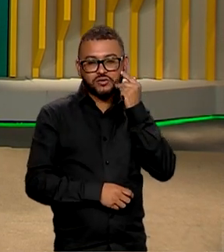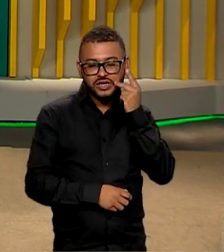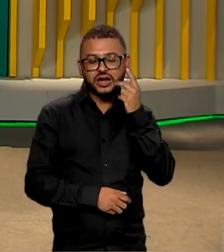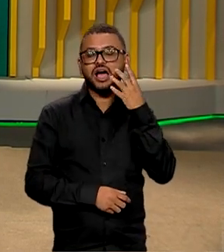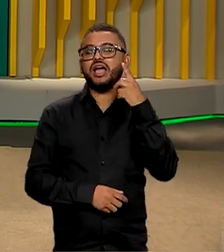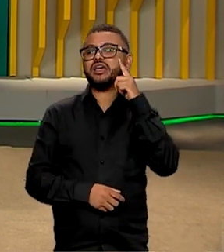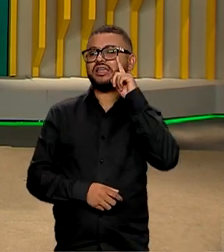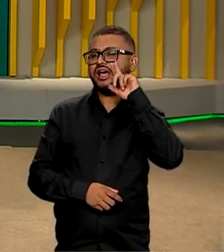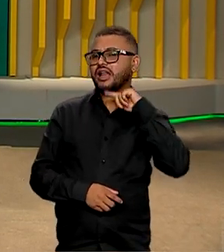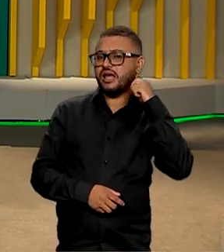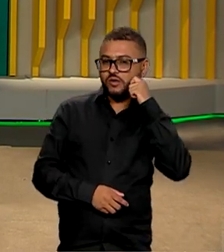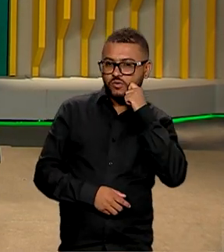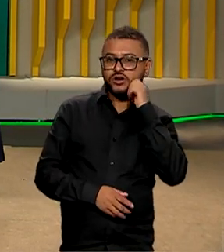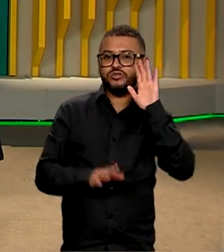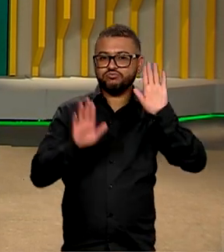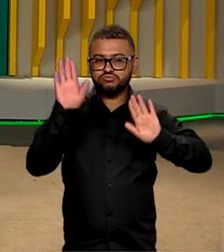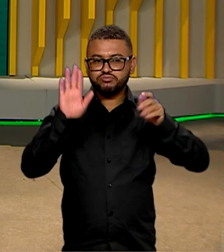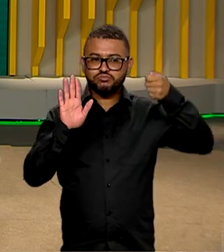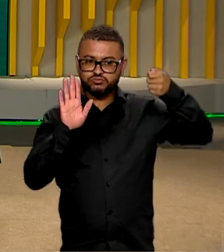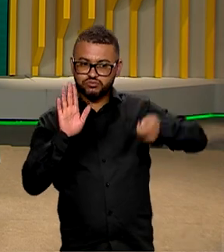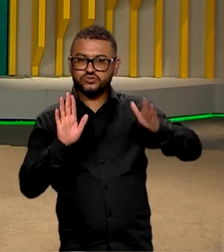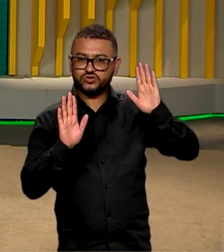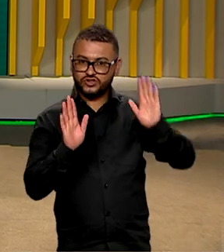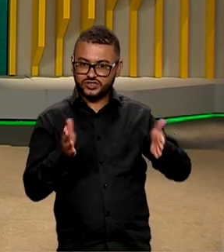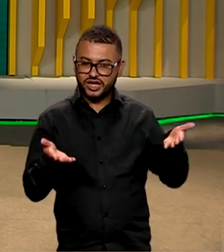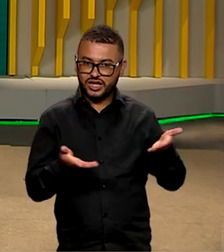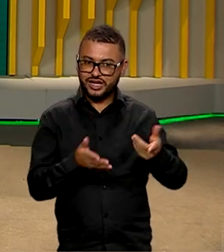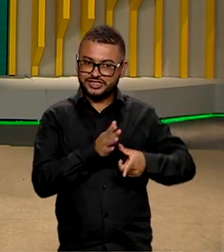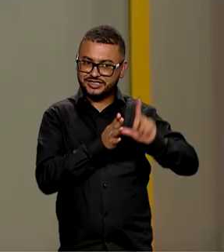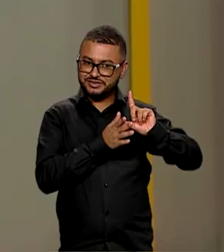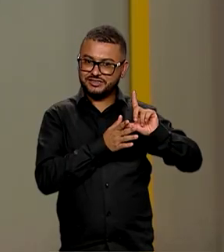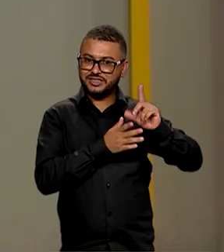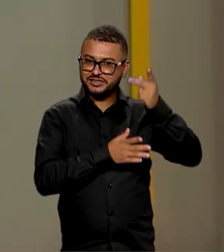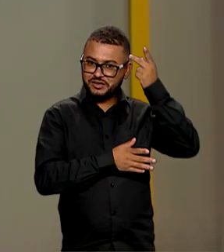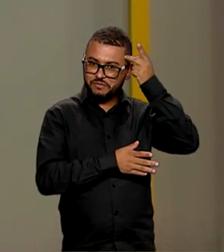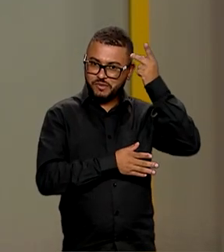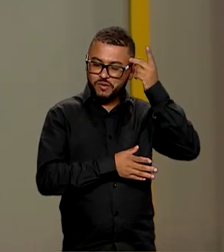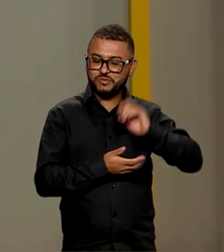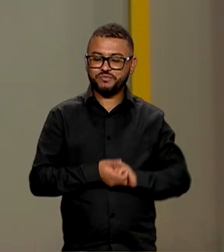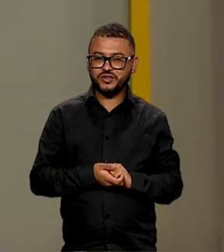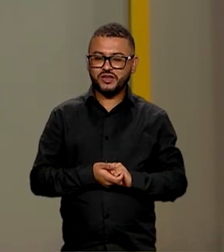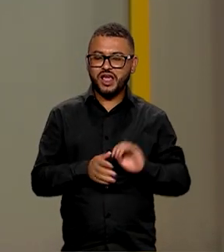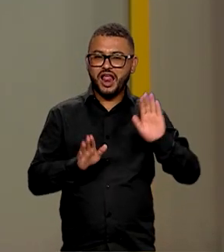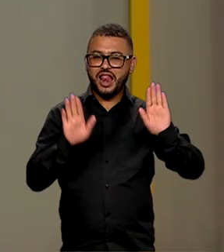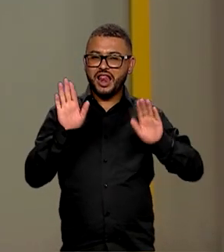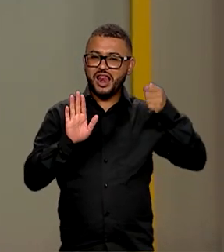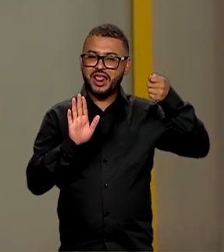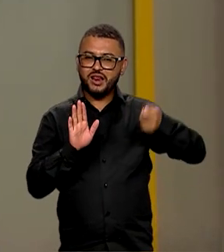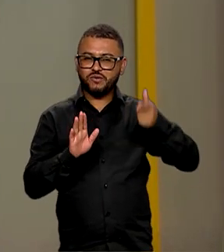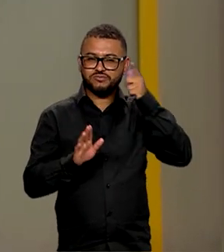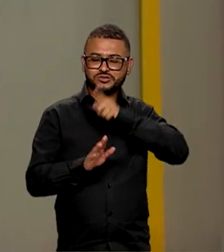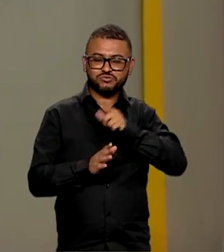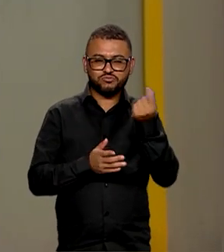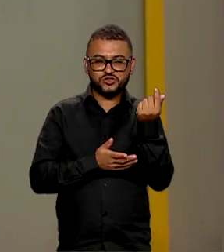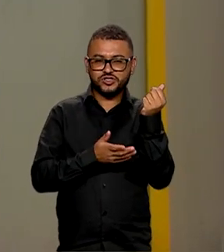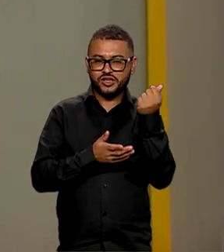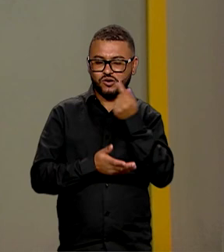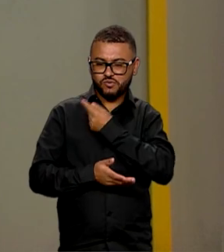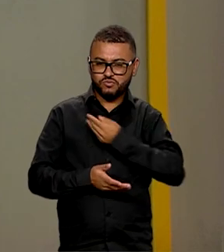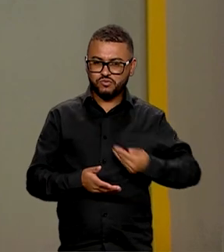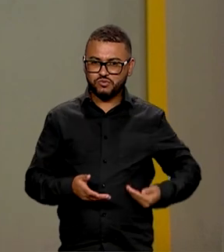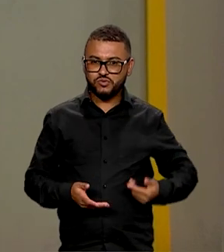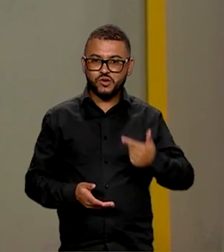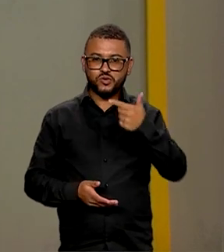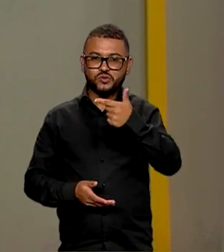nesta sexta-feira na B3, antiga Bolsa de Valores de São Paulo. Ao todo, o leilão garantiu aos cofres públicos mais de